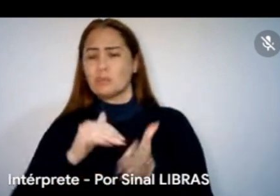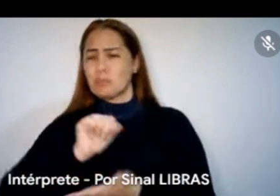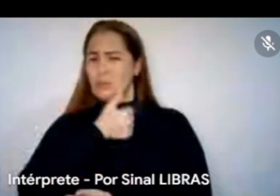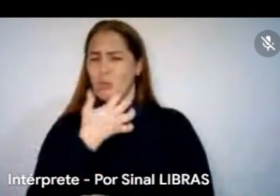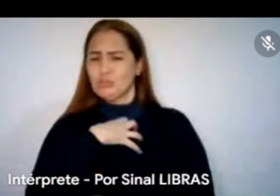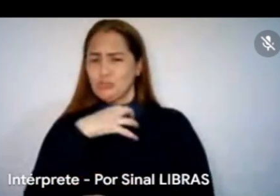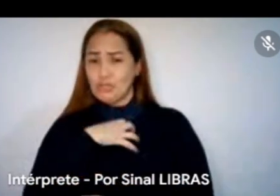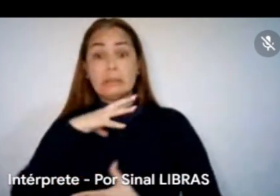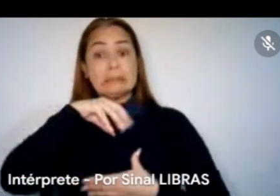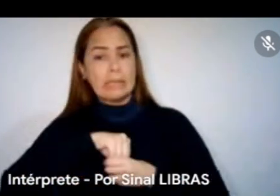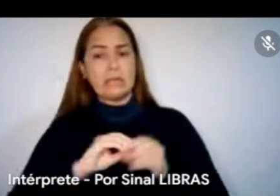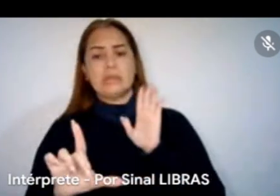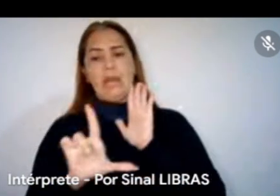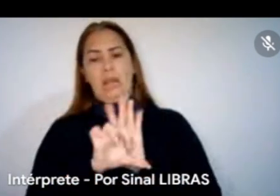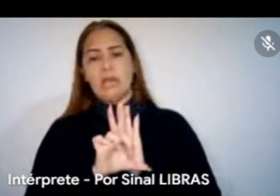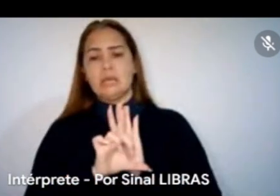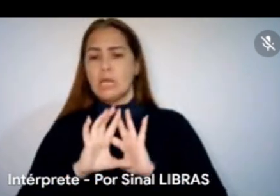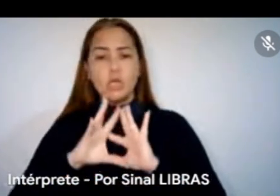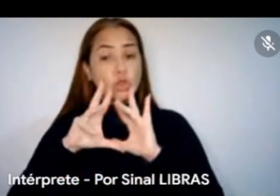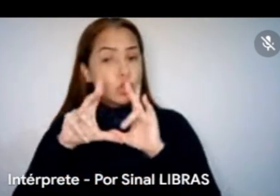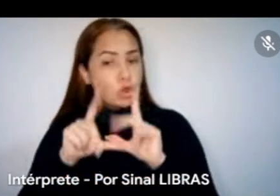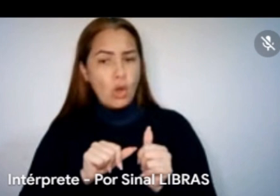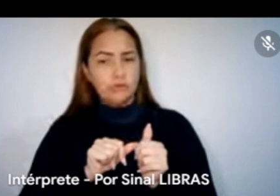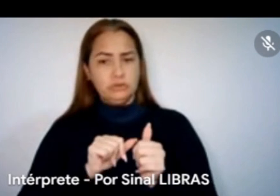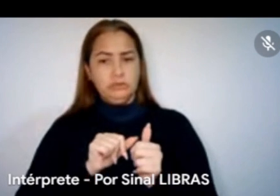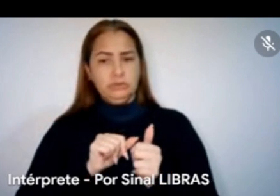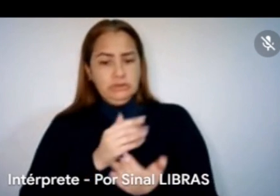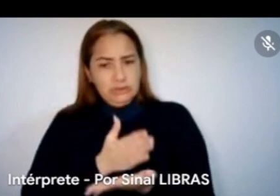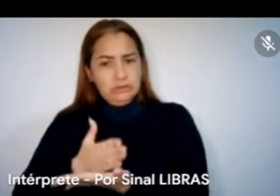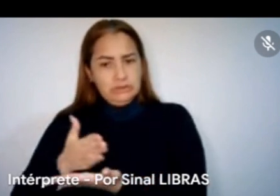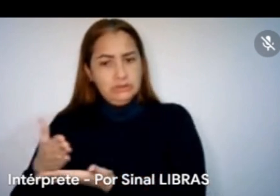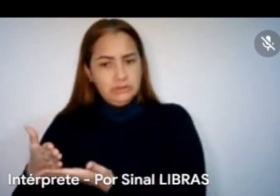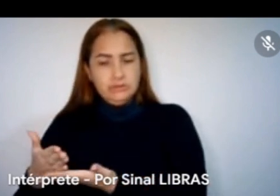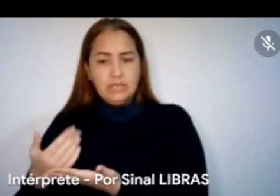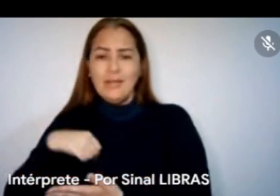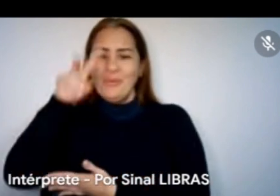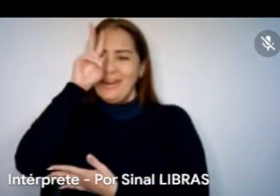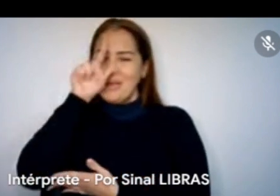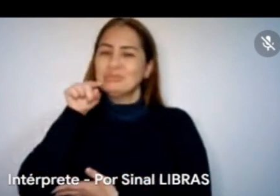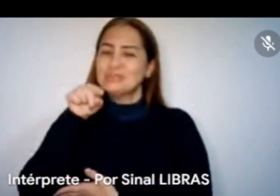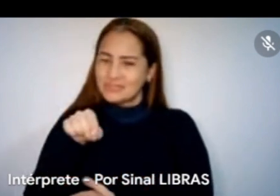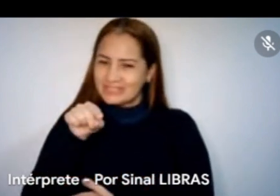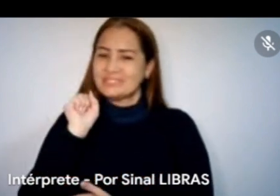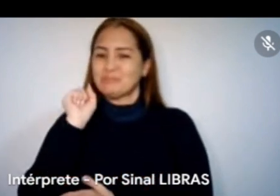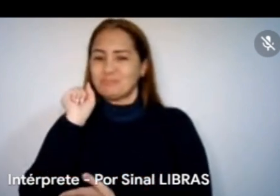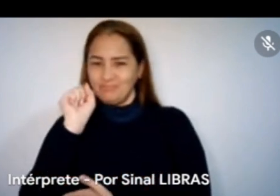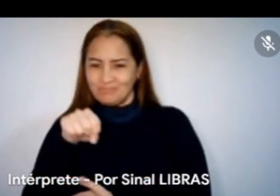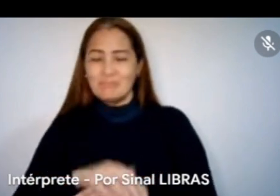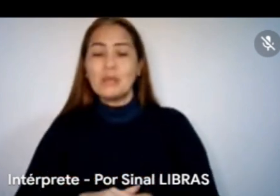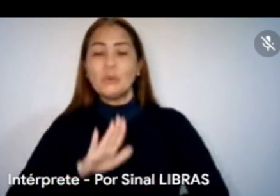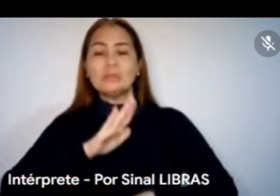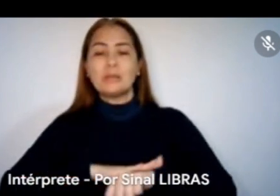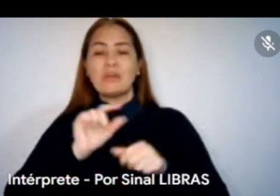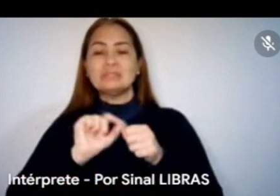legalidade, dentro de toda... Em todas as etapas, né? Do processo. Eu lembro de você ainda, lá no período do plantão ainda, né? A gente